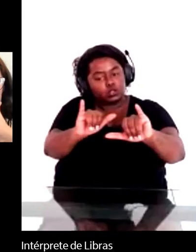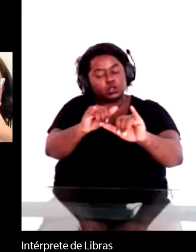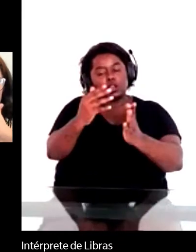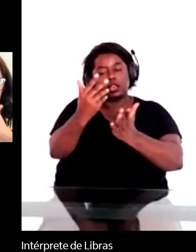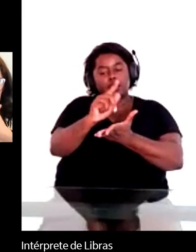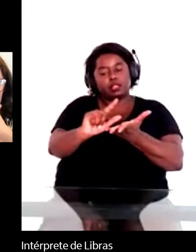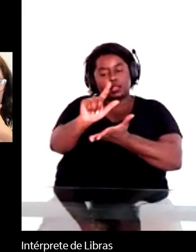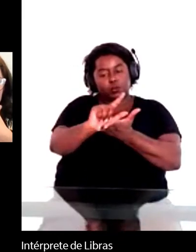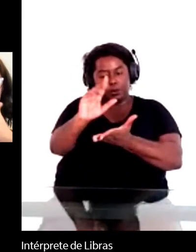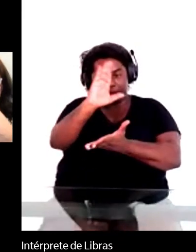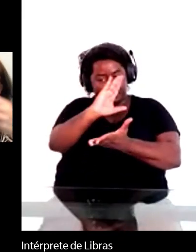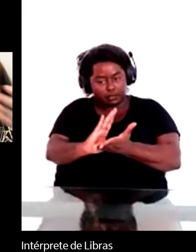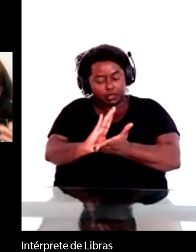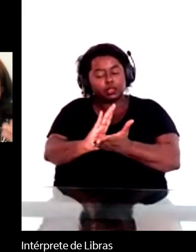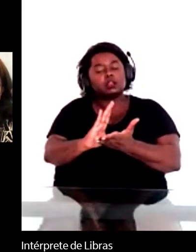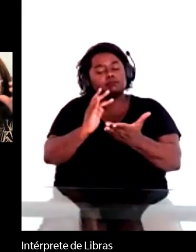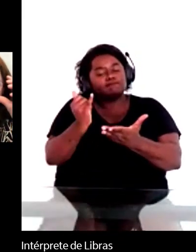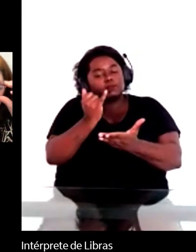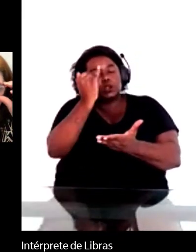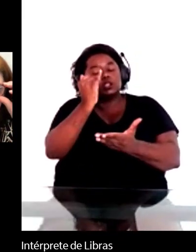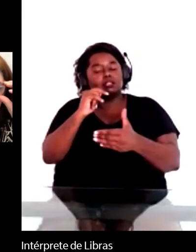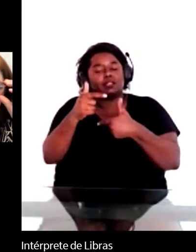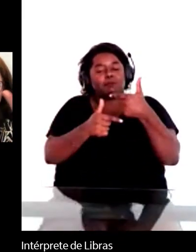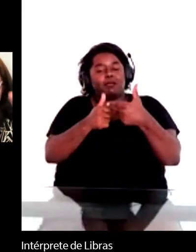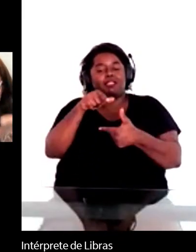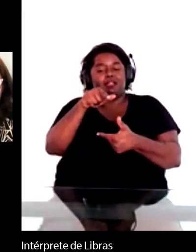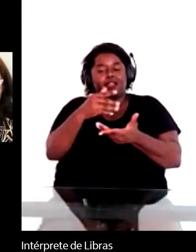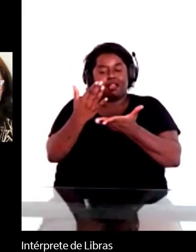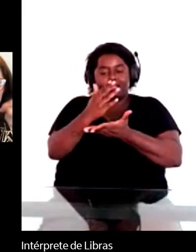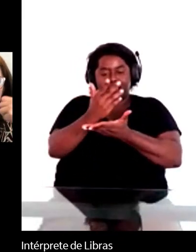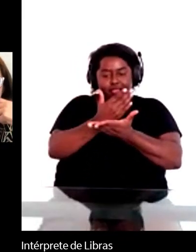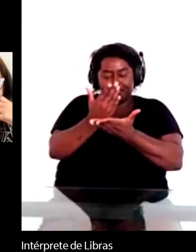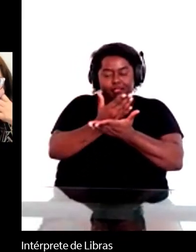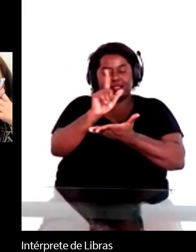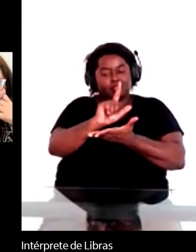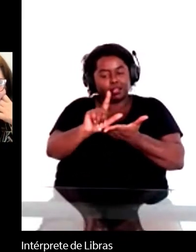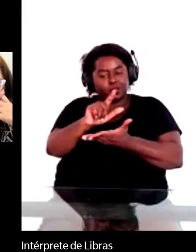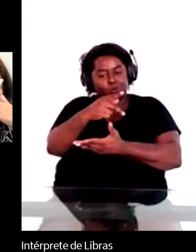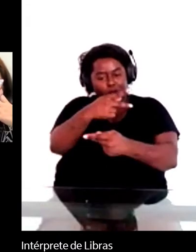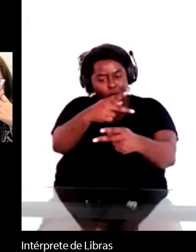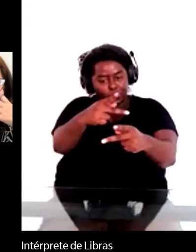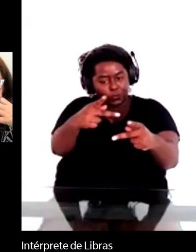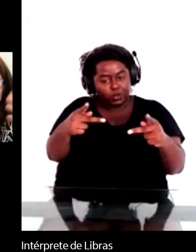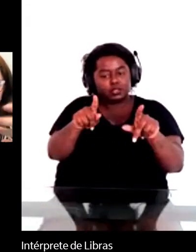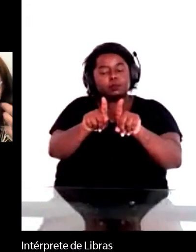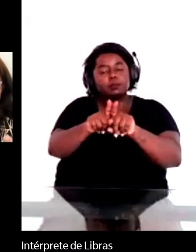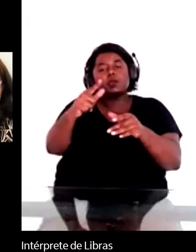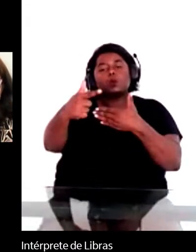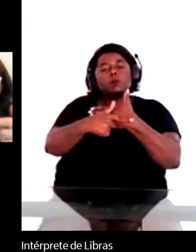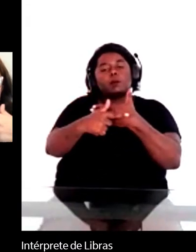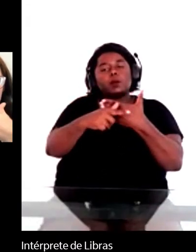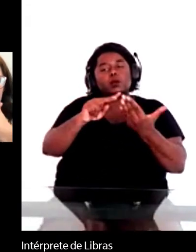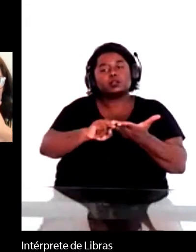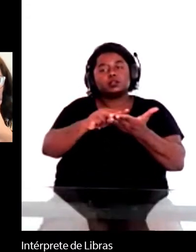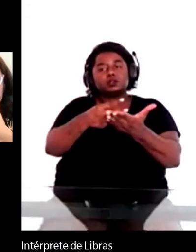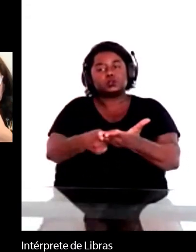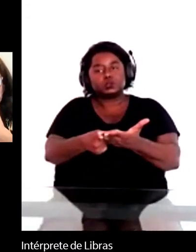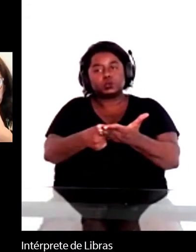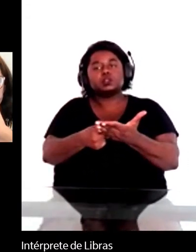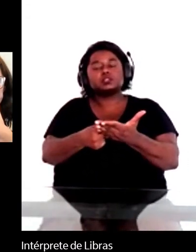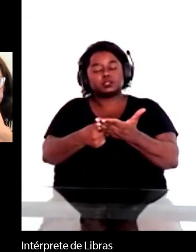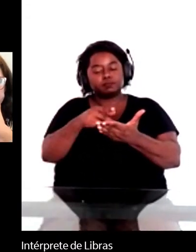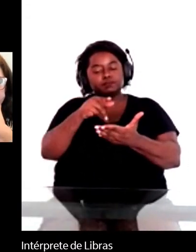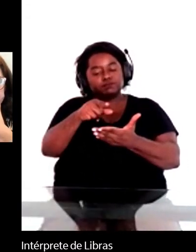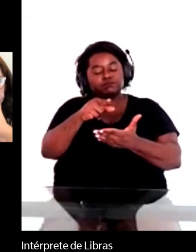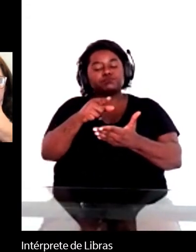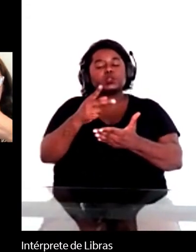importante trabalhar e o papel das traduções nesse, nesse, na mediação da